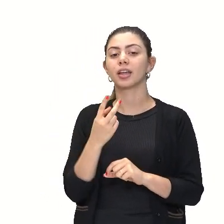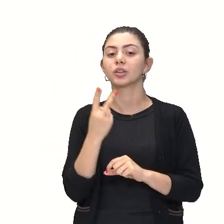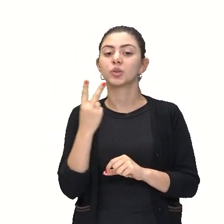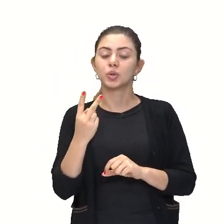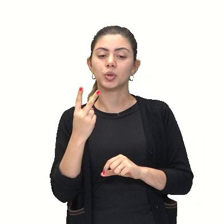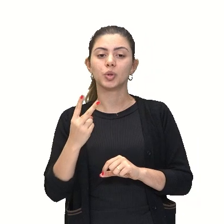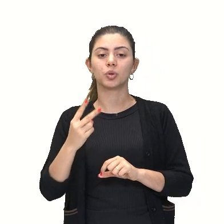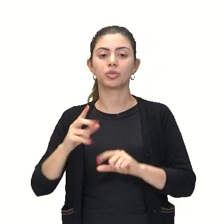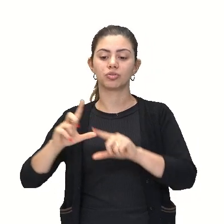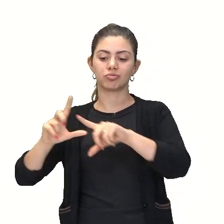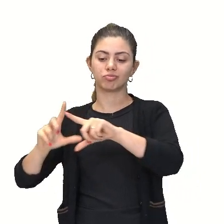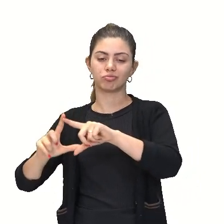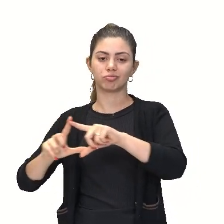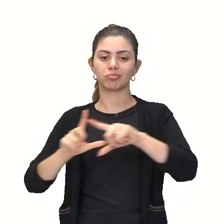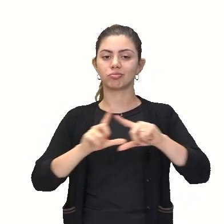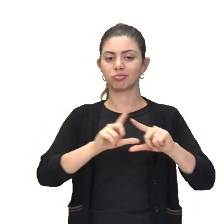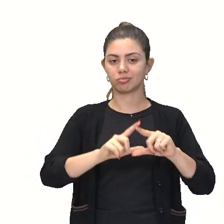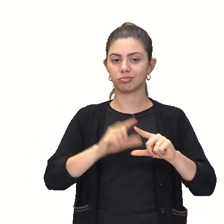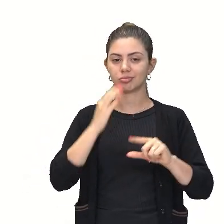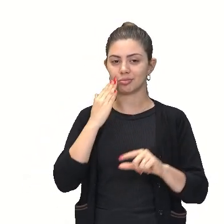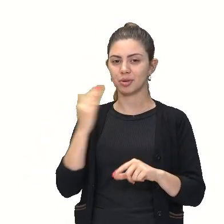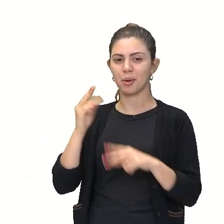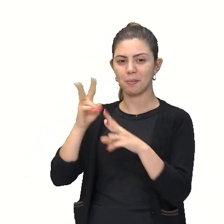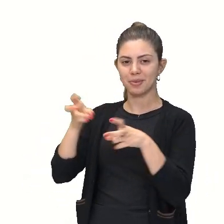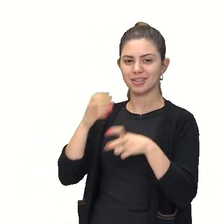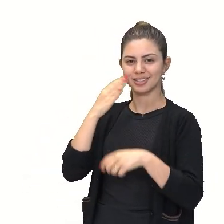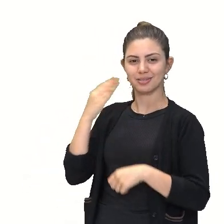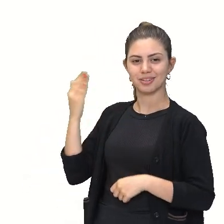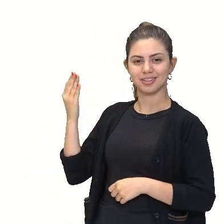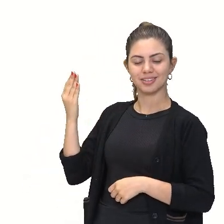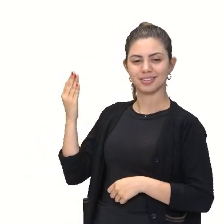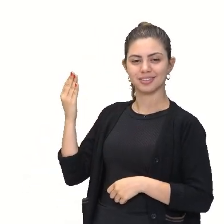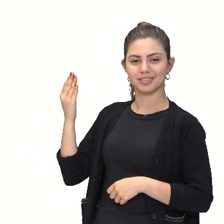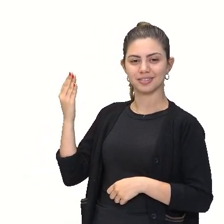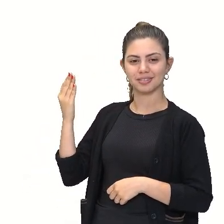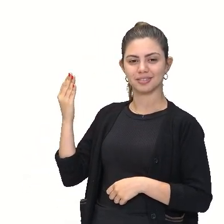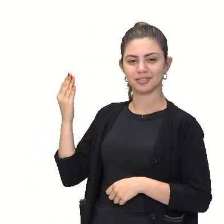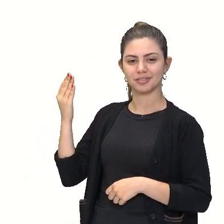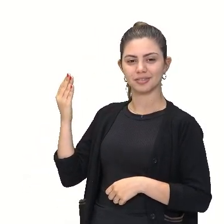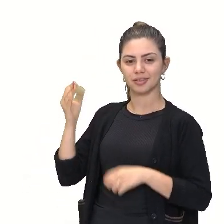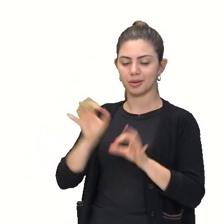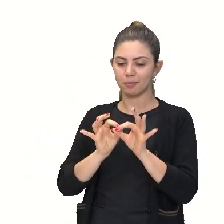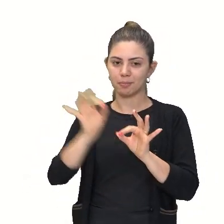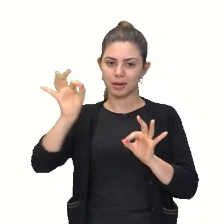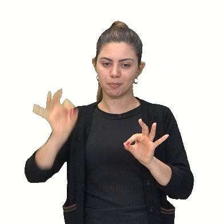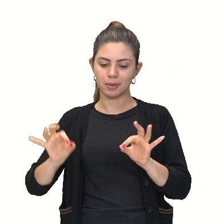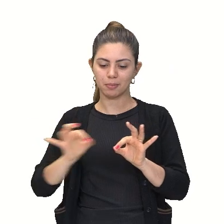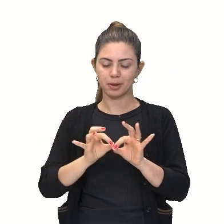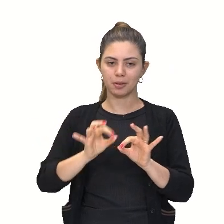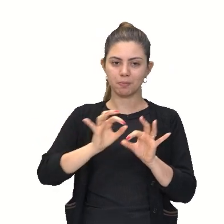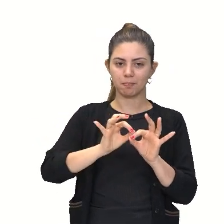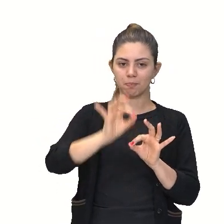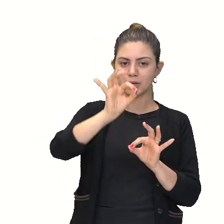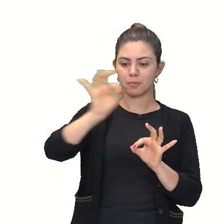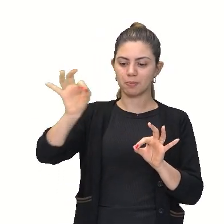Olha só, tá aqui, ó, dois triângulos. Olha que coisa legal. Então,